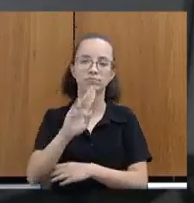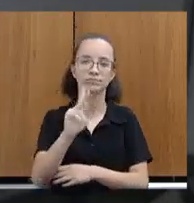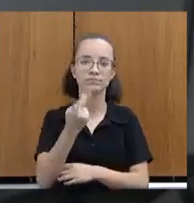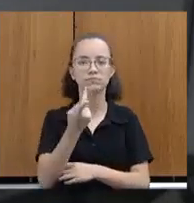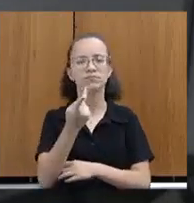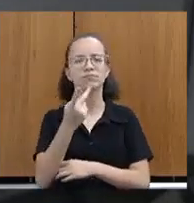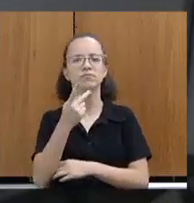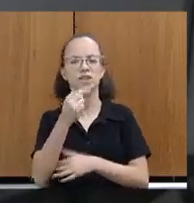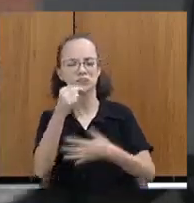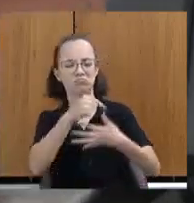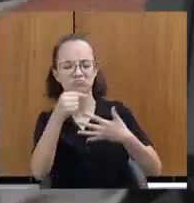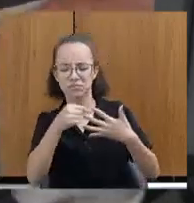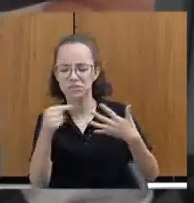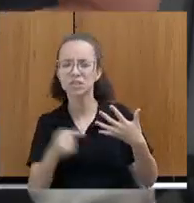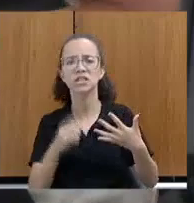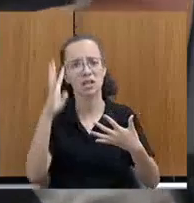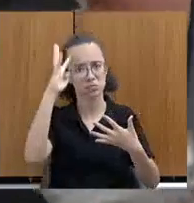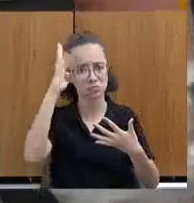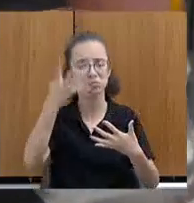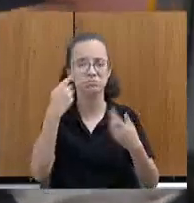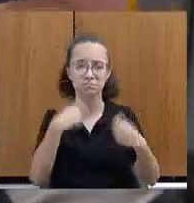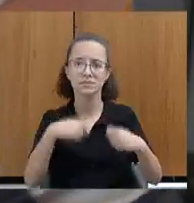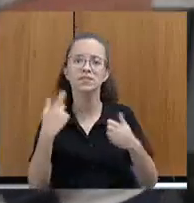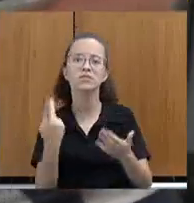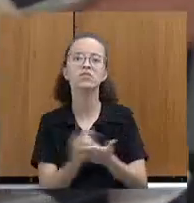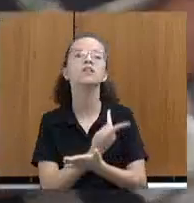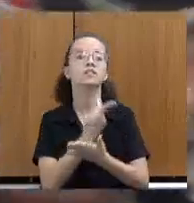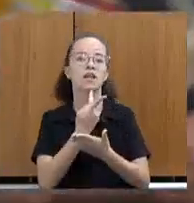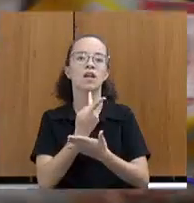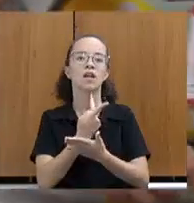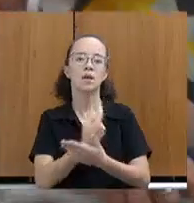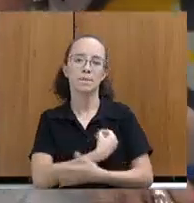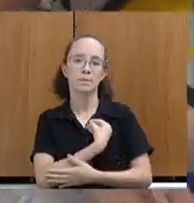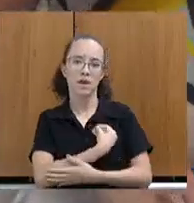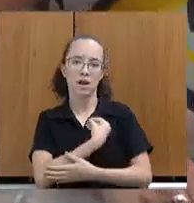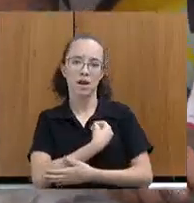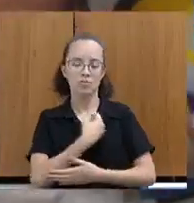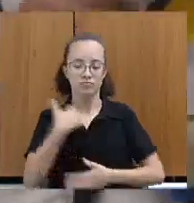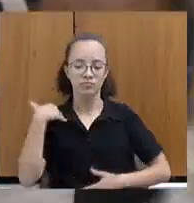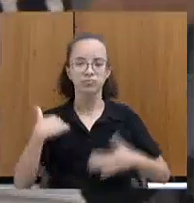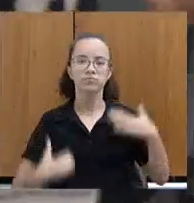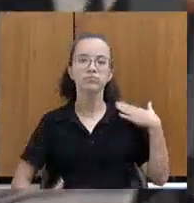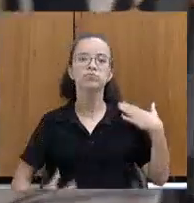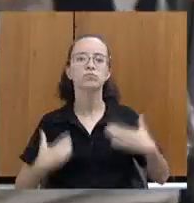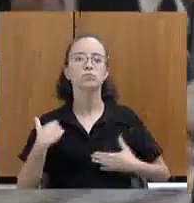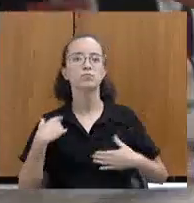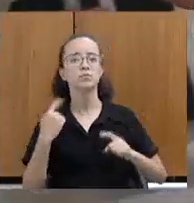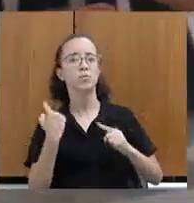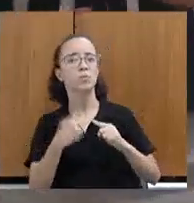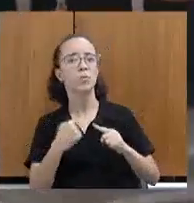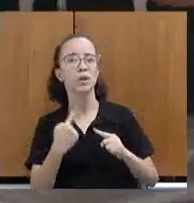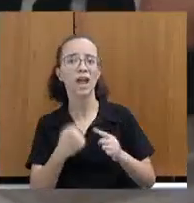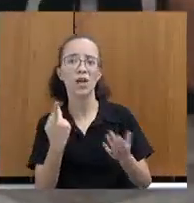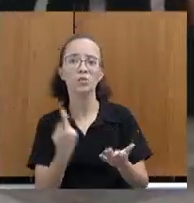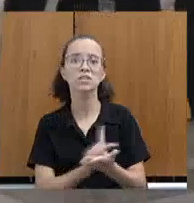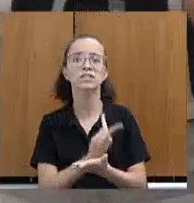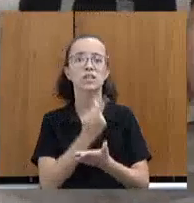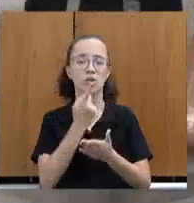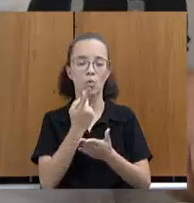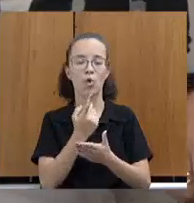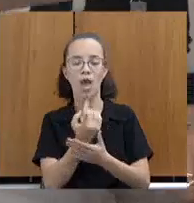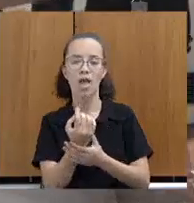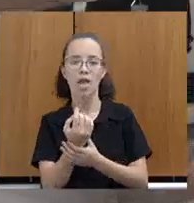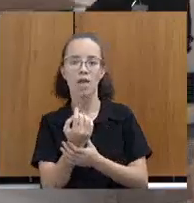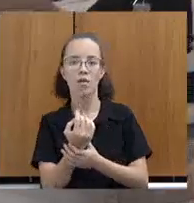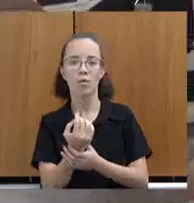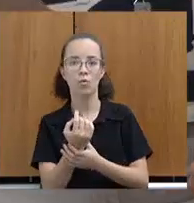e todas as medidas necessárias para garantir a preservação da integridade física, haja vista sua recente inclusão no Programa